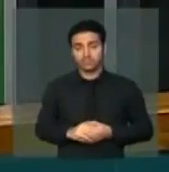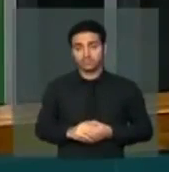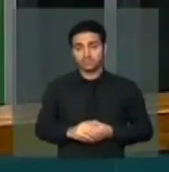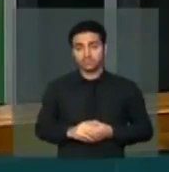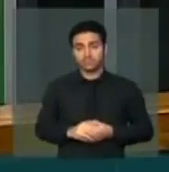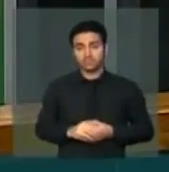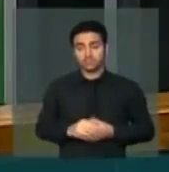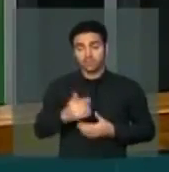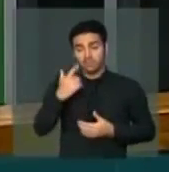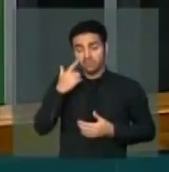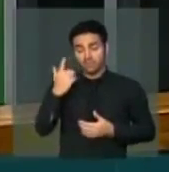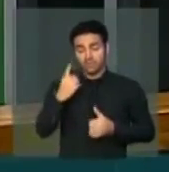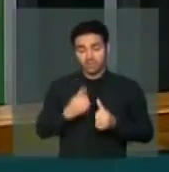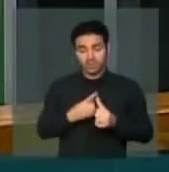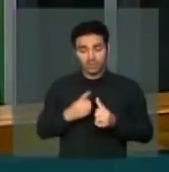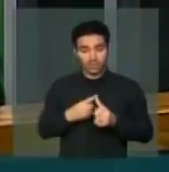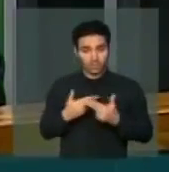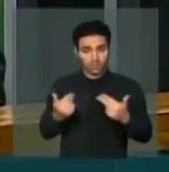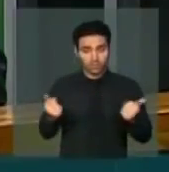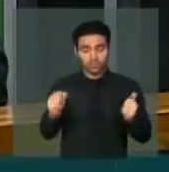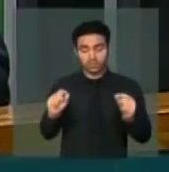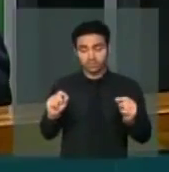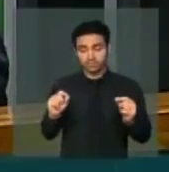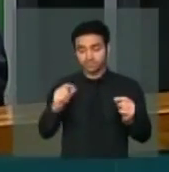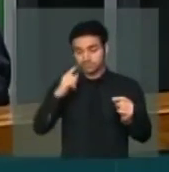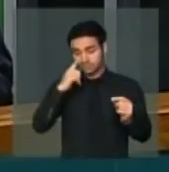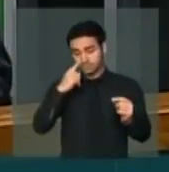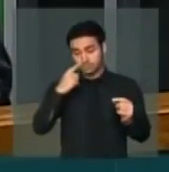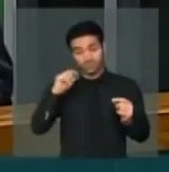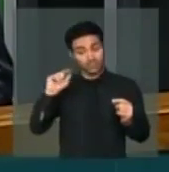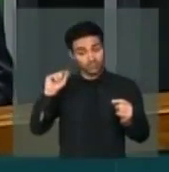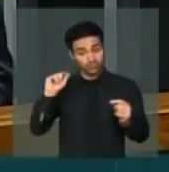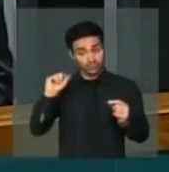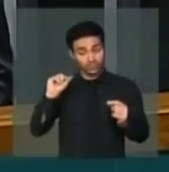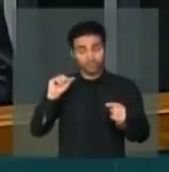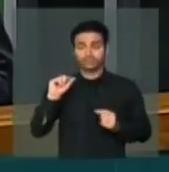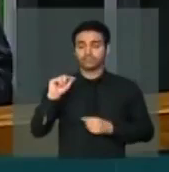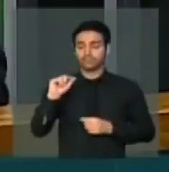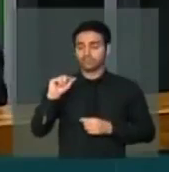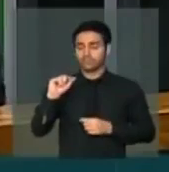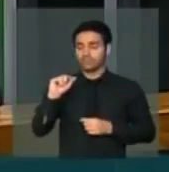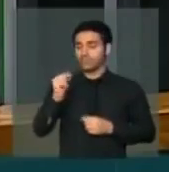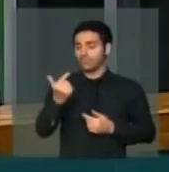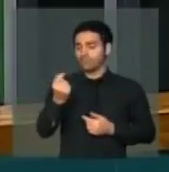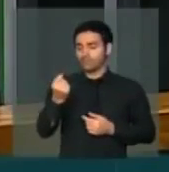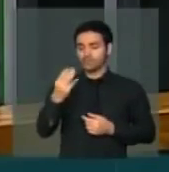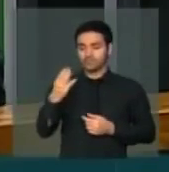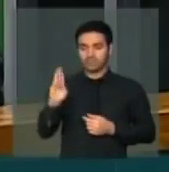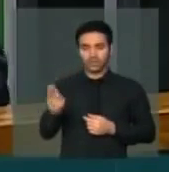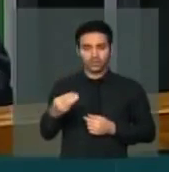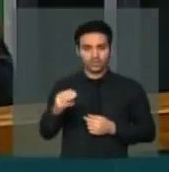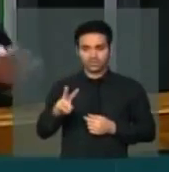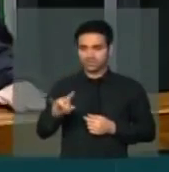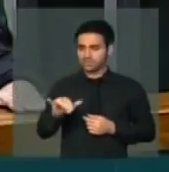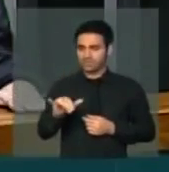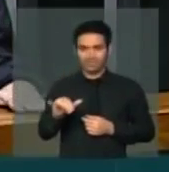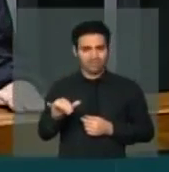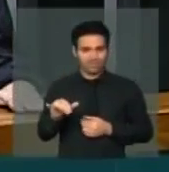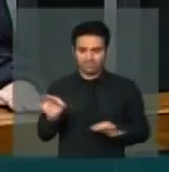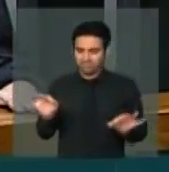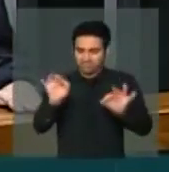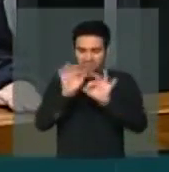em primeiro lugar, que com este recurso, 20 milhões, ele não vai concluir esse